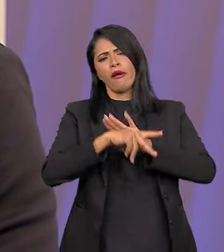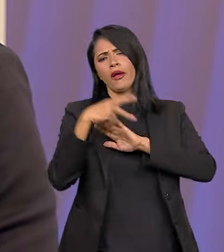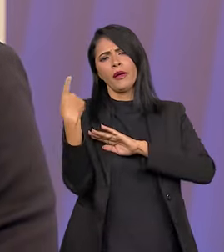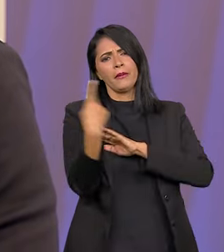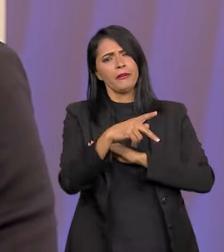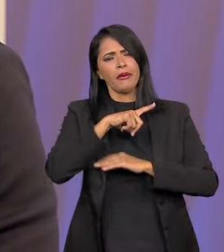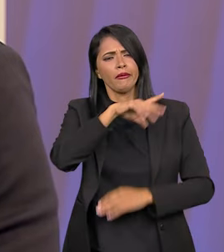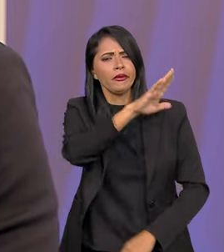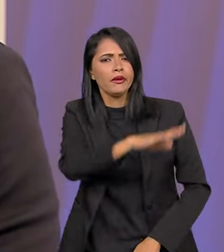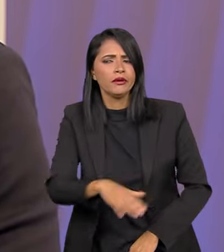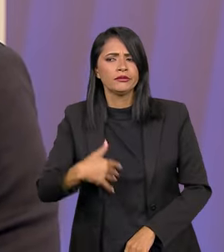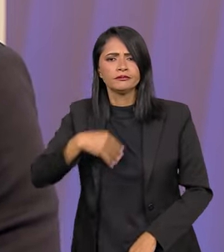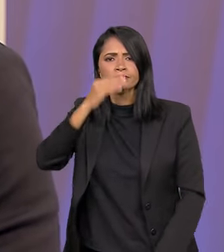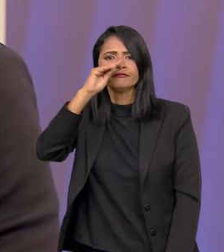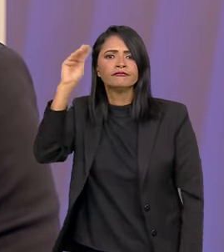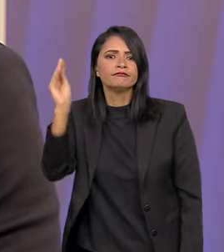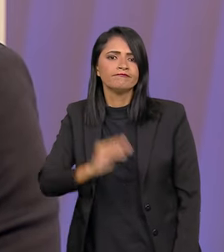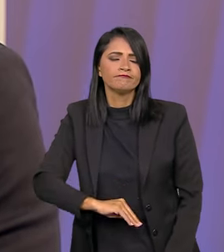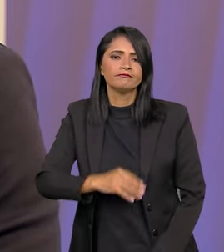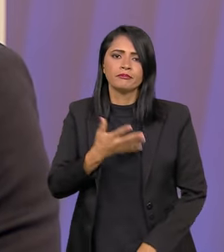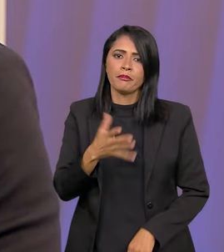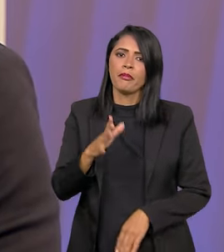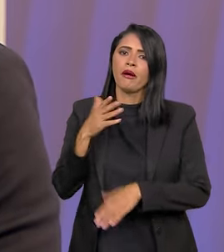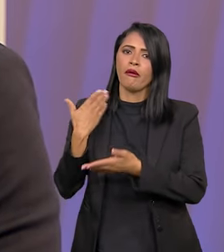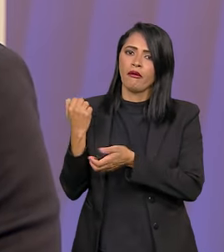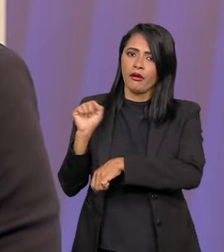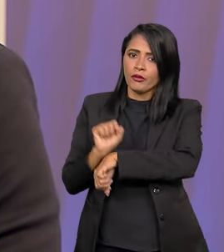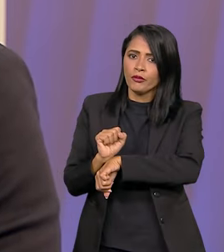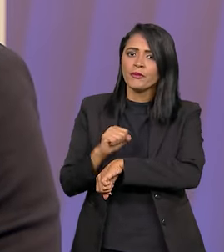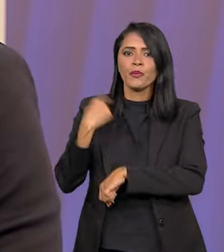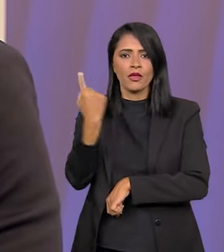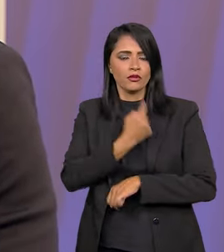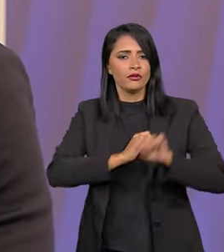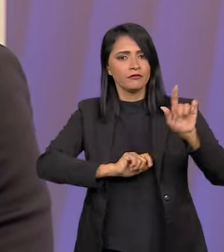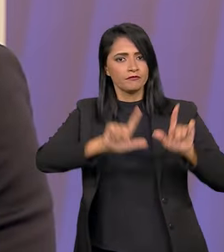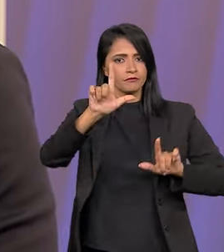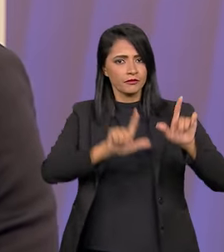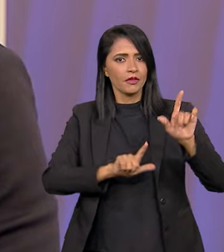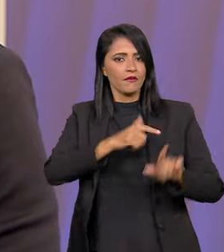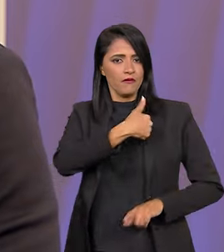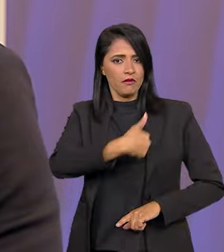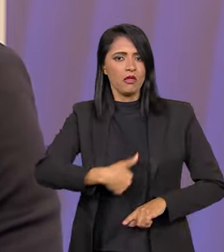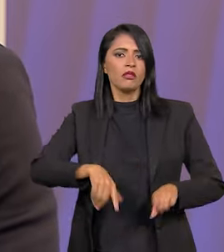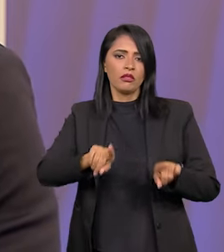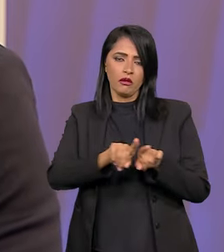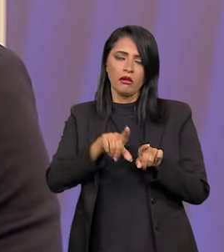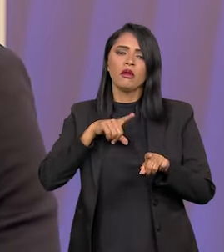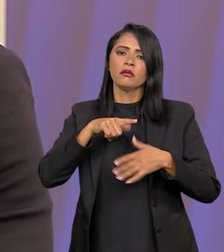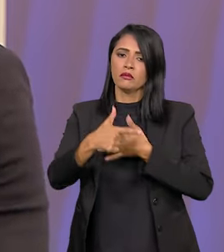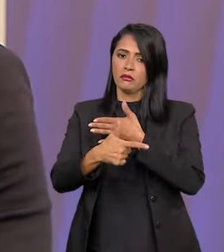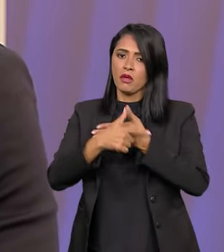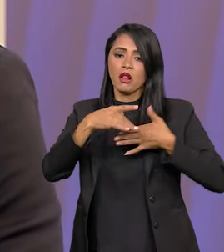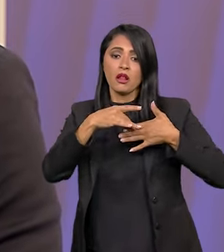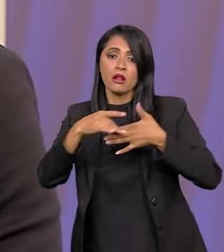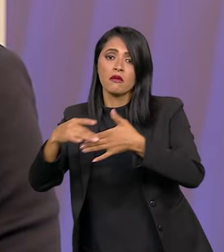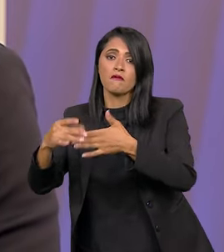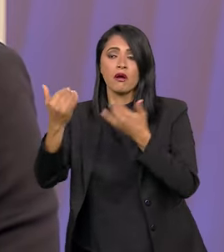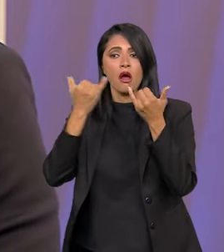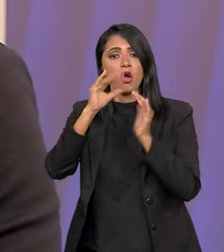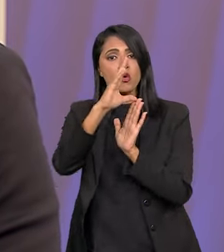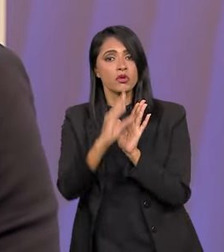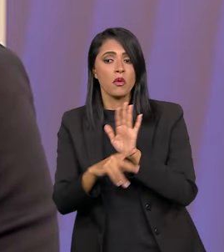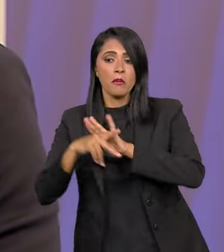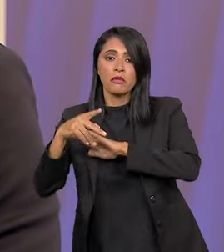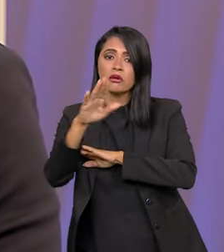programas voltados para as crianças. A gente, como a TV pública, tem esse papel de levar o conteúdo